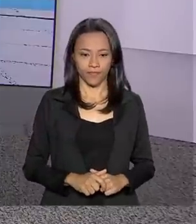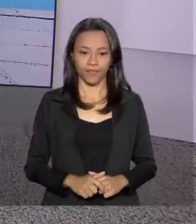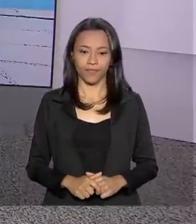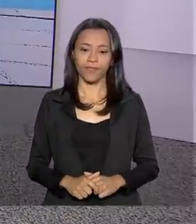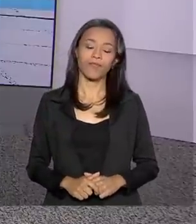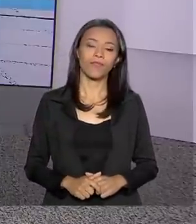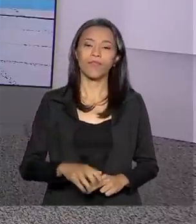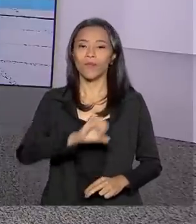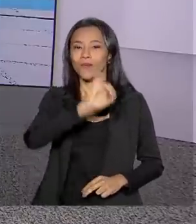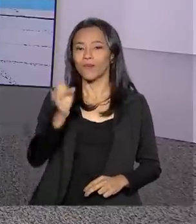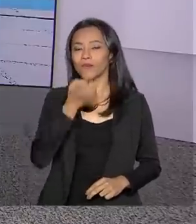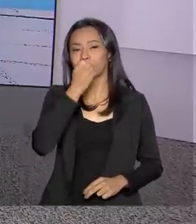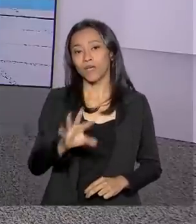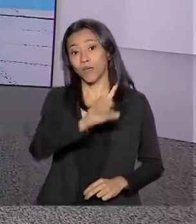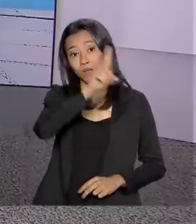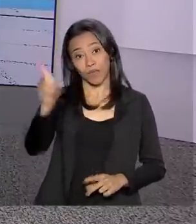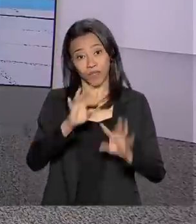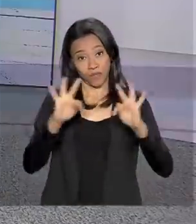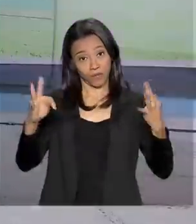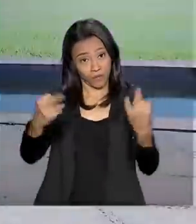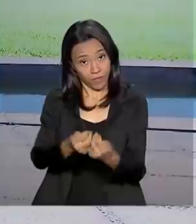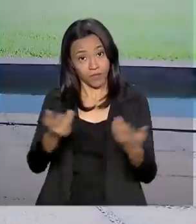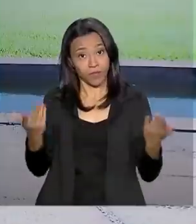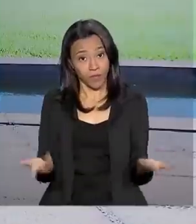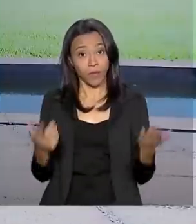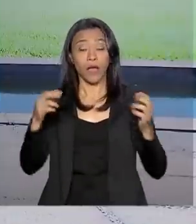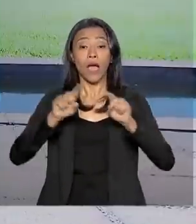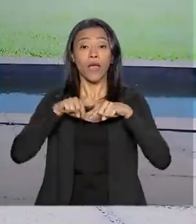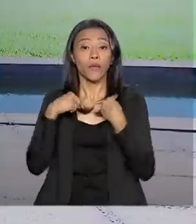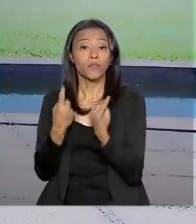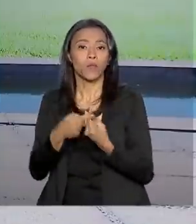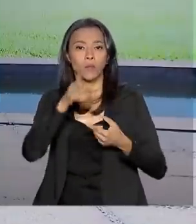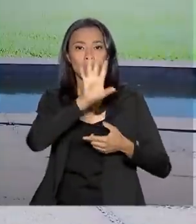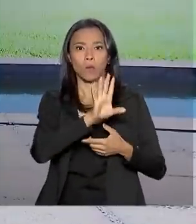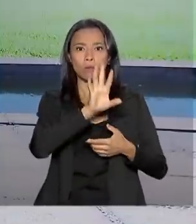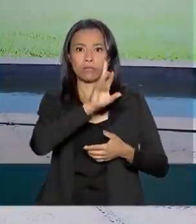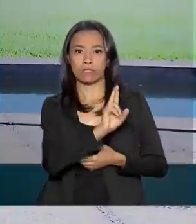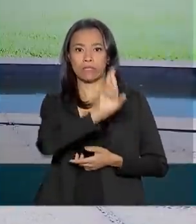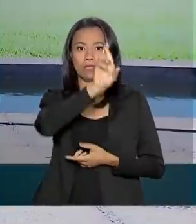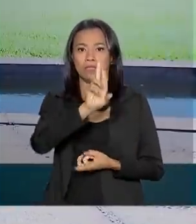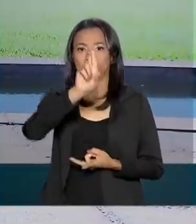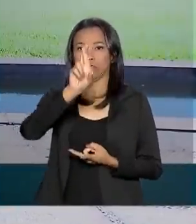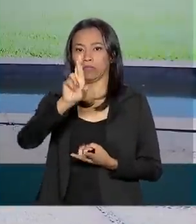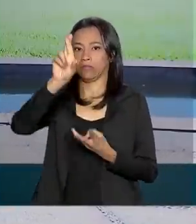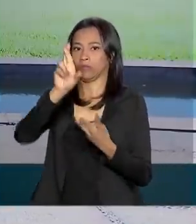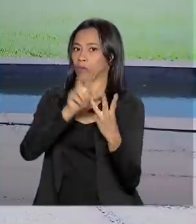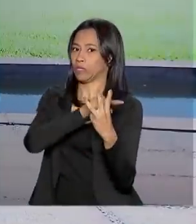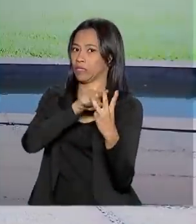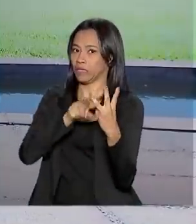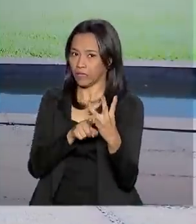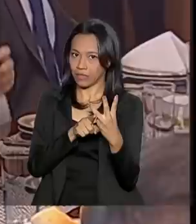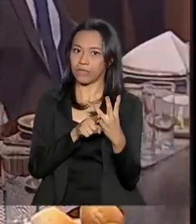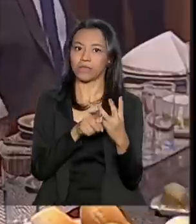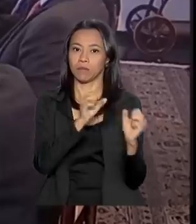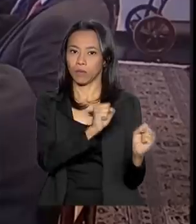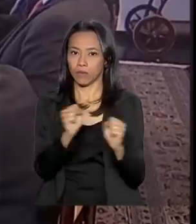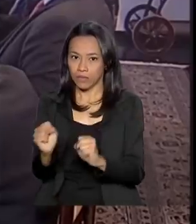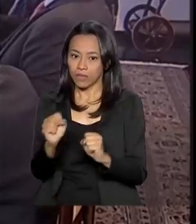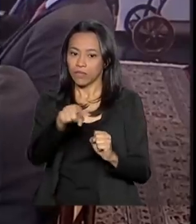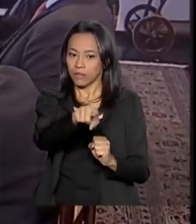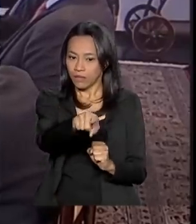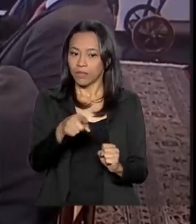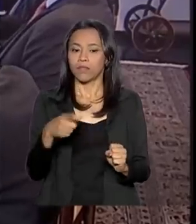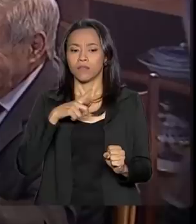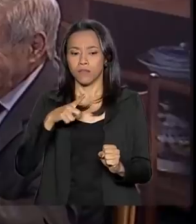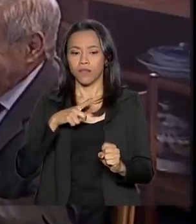Olá, Carla, bom dia. Um bom dia a todos. Olha, a reunião com os líderes dos três poderes começou às 8 horas da manhã aqui